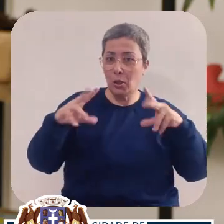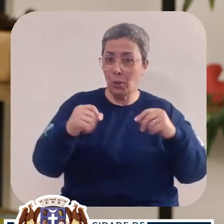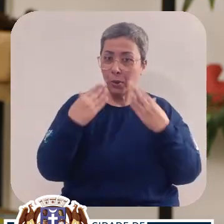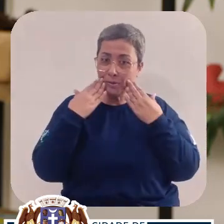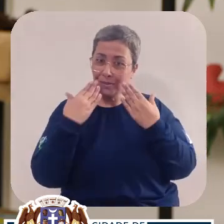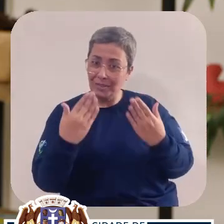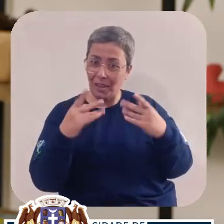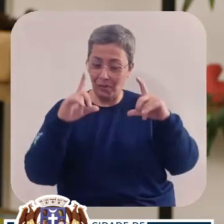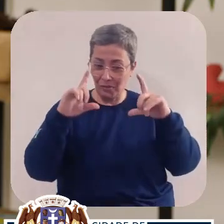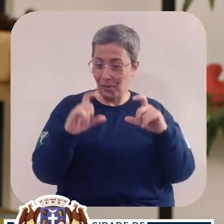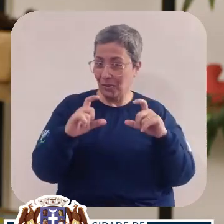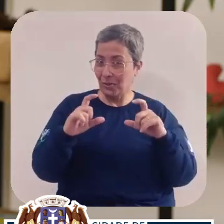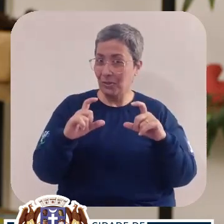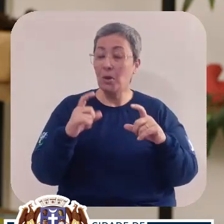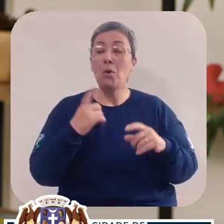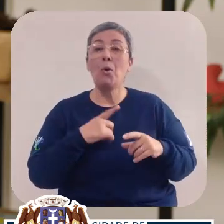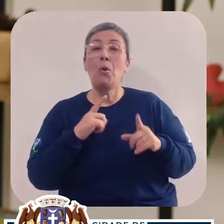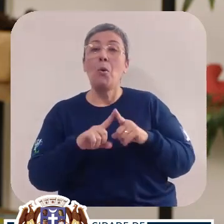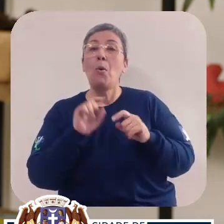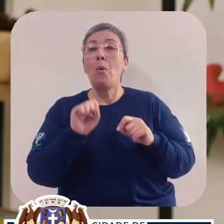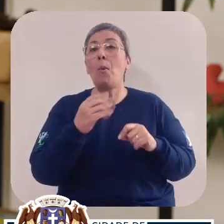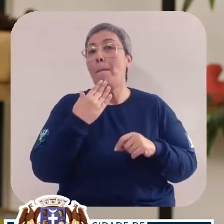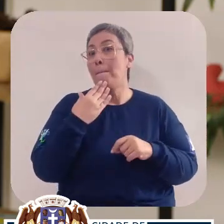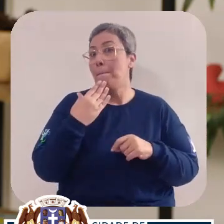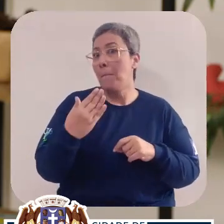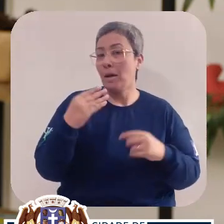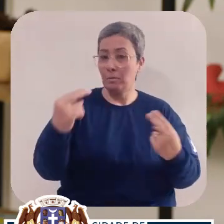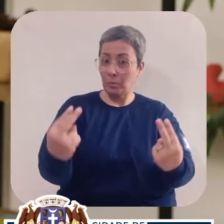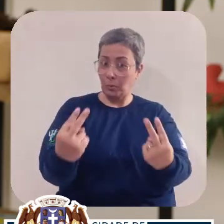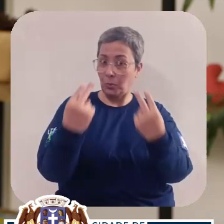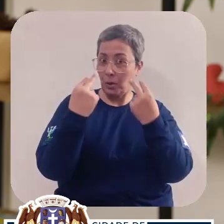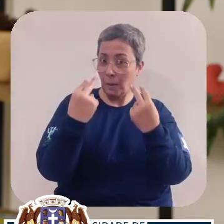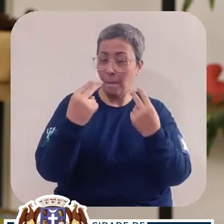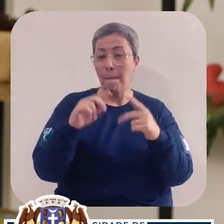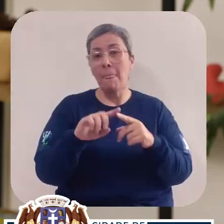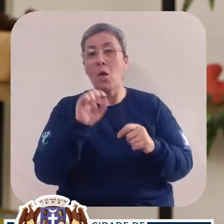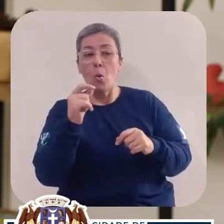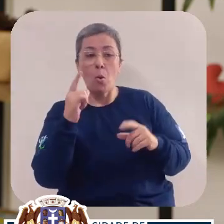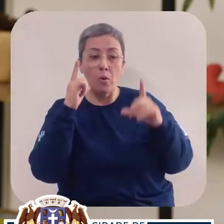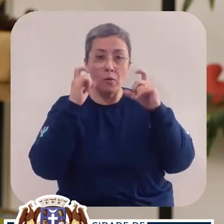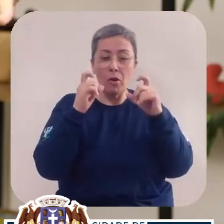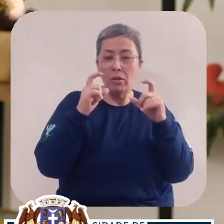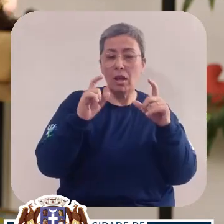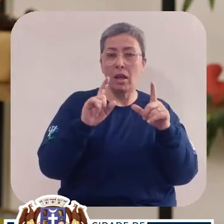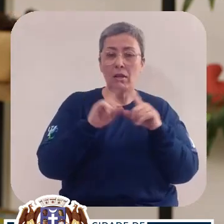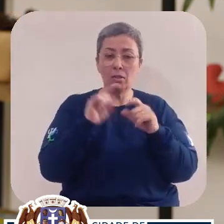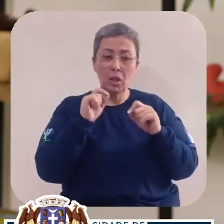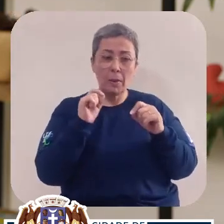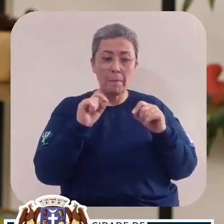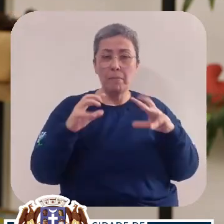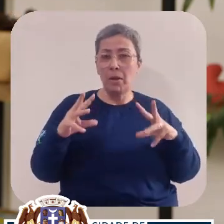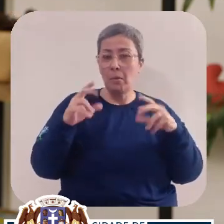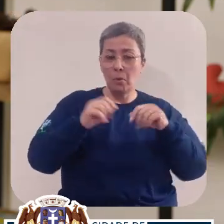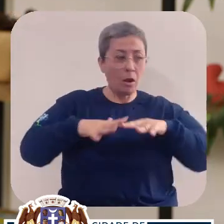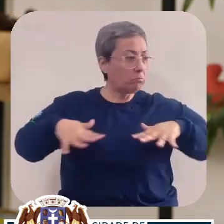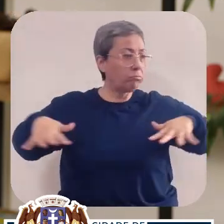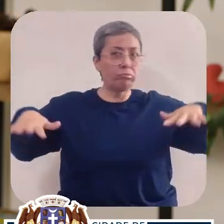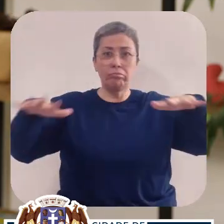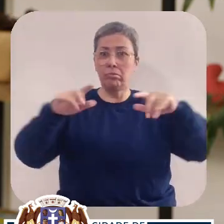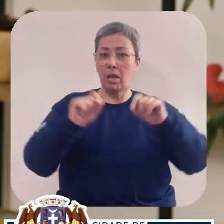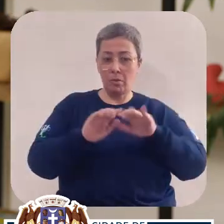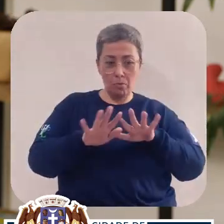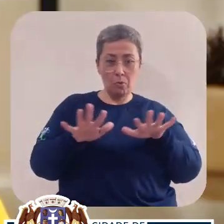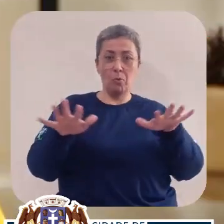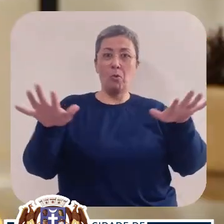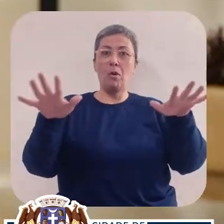para que todas apareçam na foto? Você pede para a criança olhar para você ou você tenta tirar fotos que apareçam em todo o